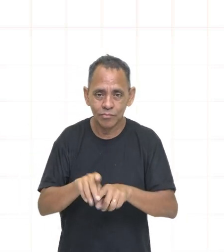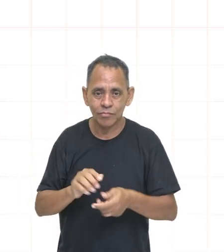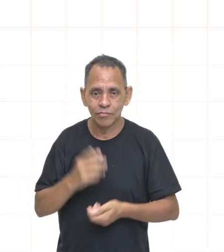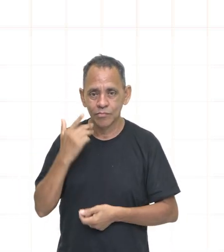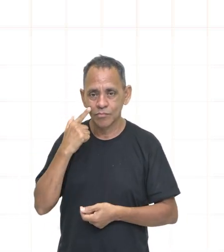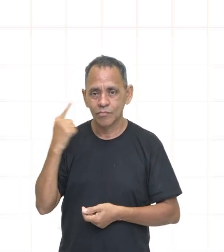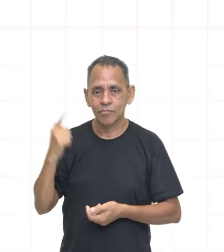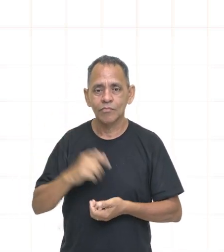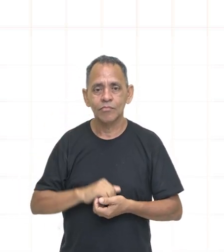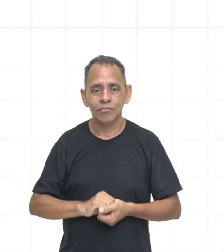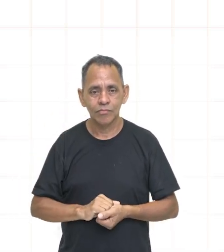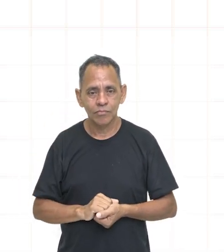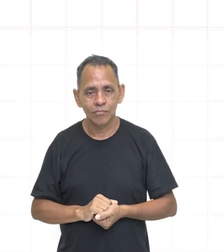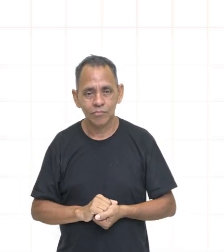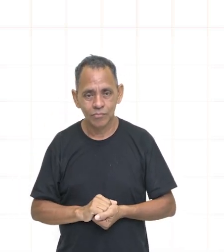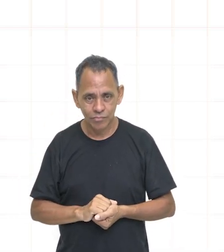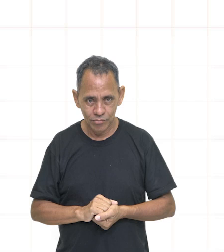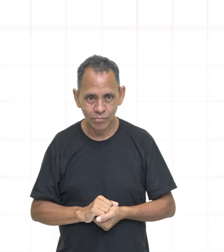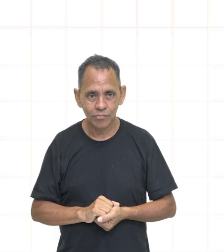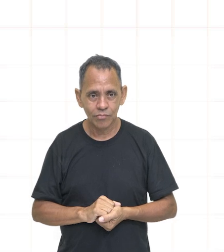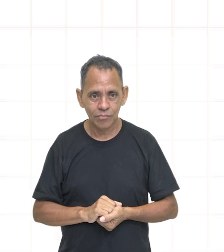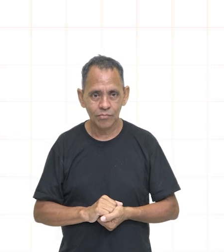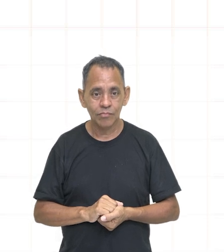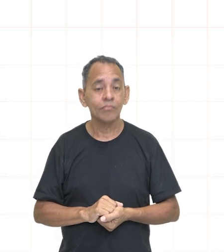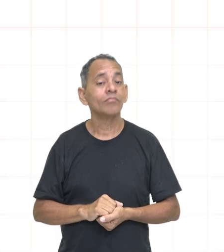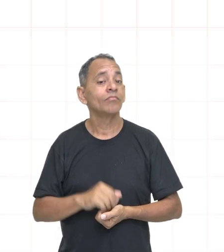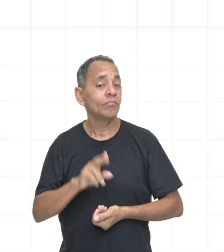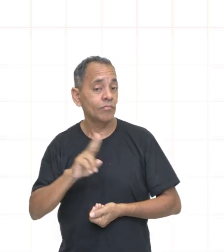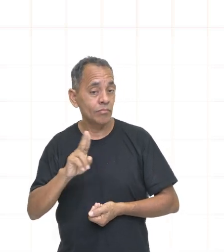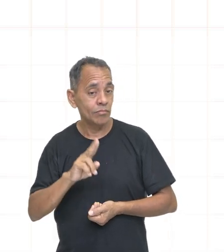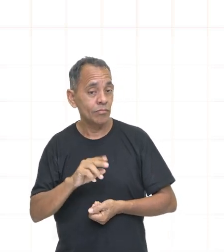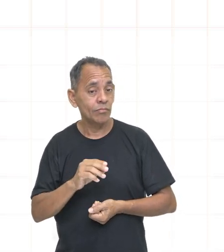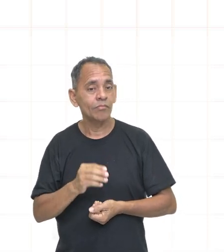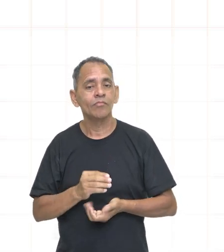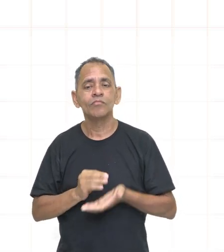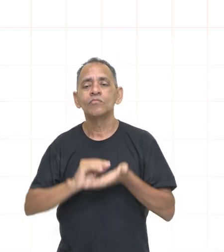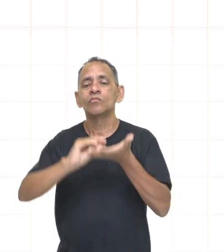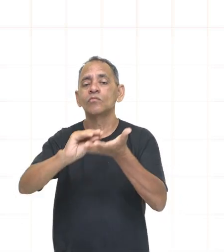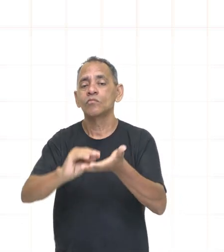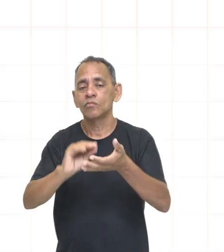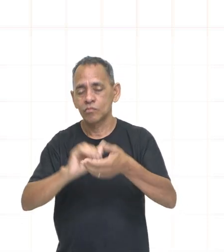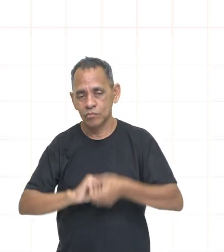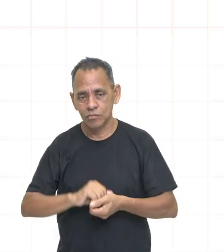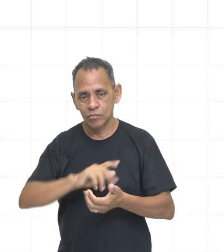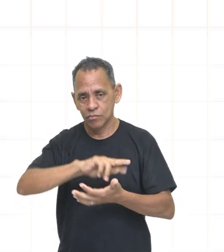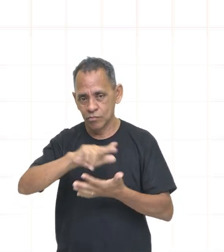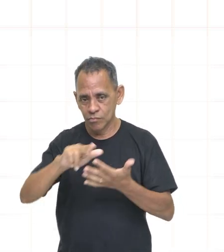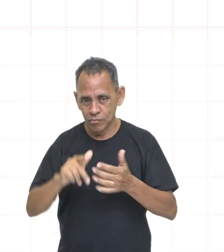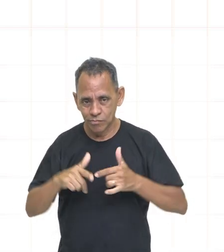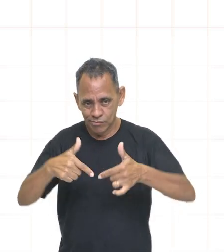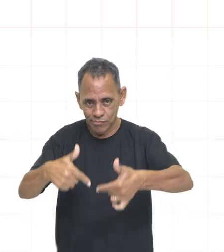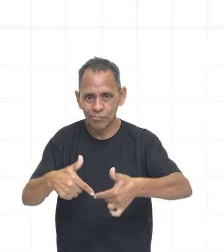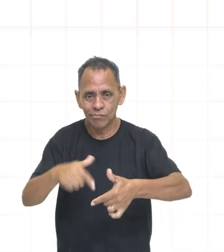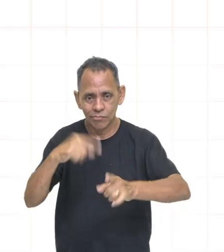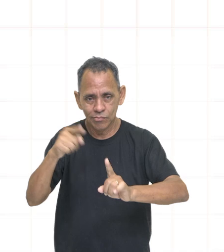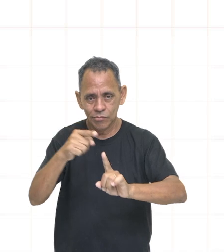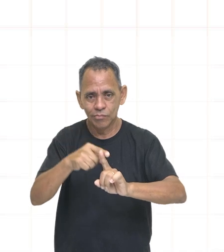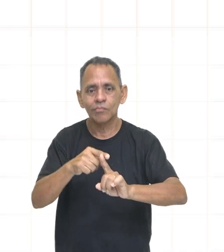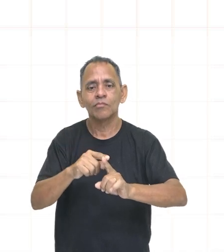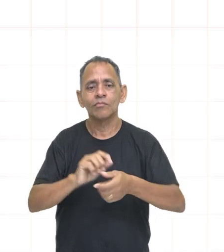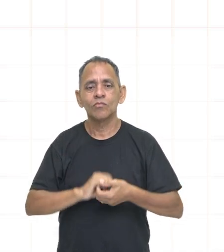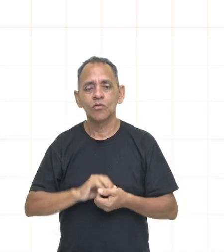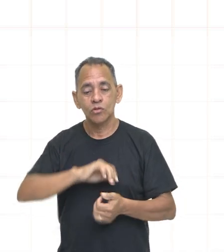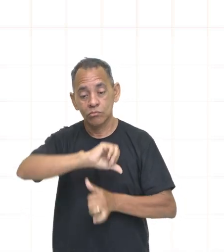série de ações cujo objetivo era realizar uma transição lenta, gradual e segura para a democracia